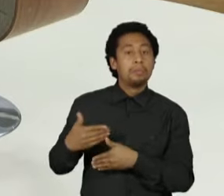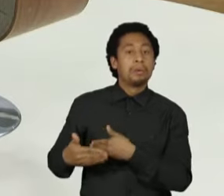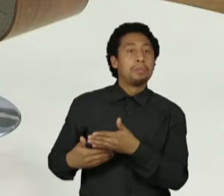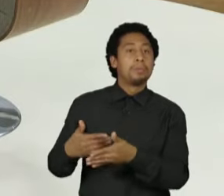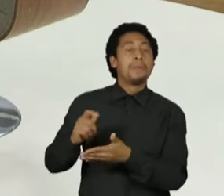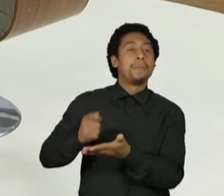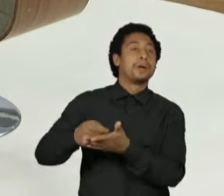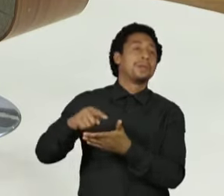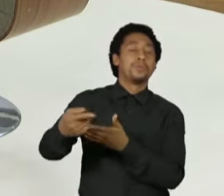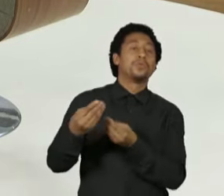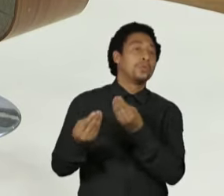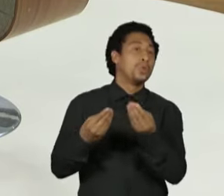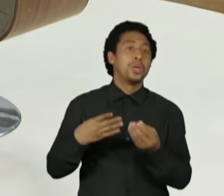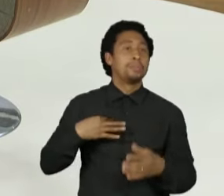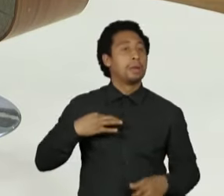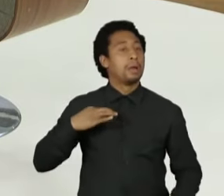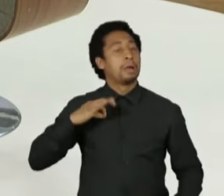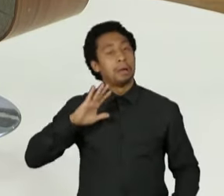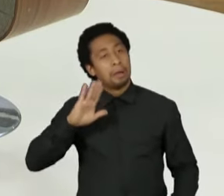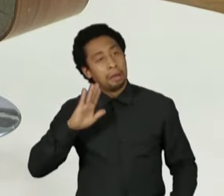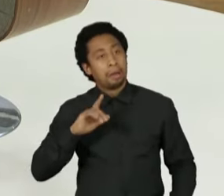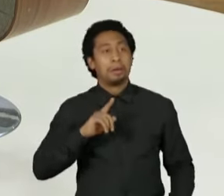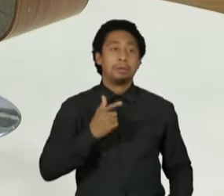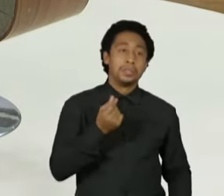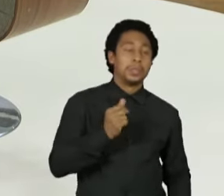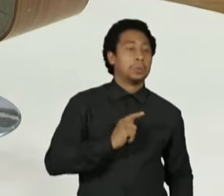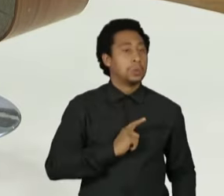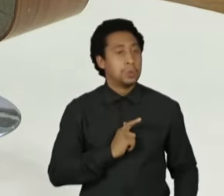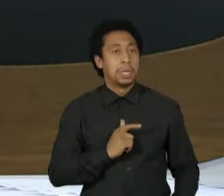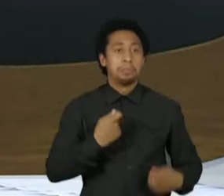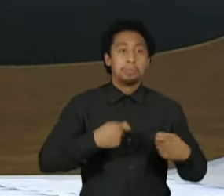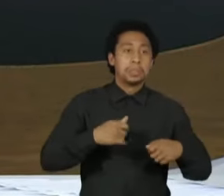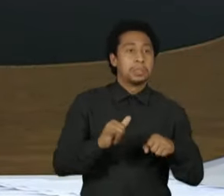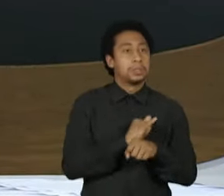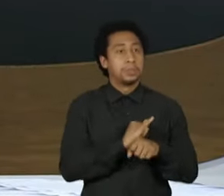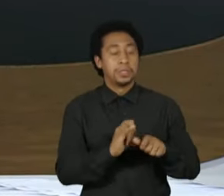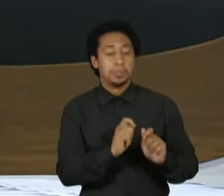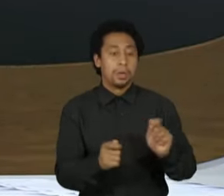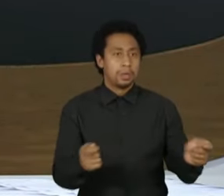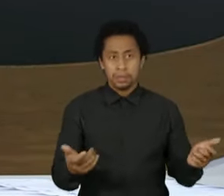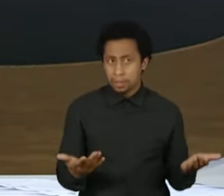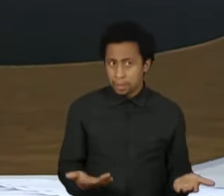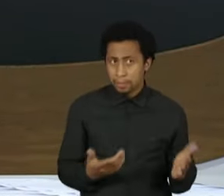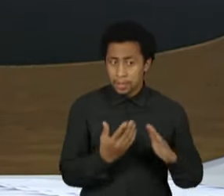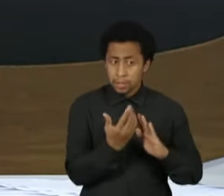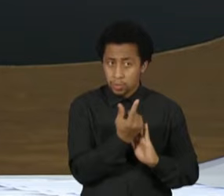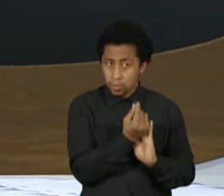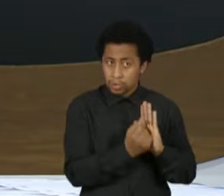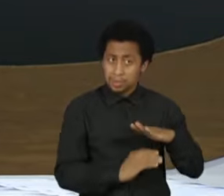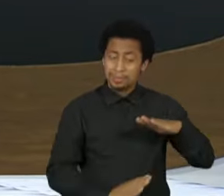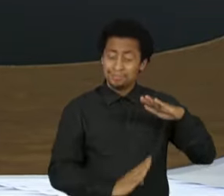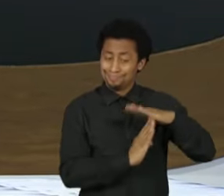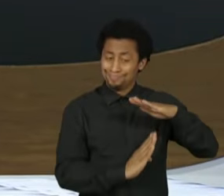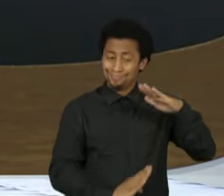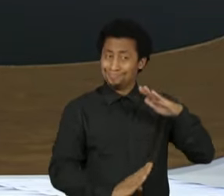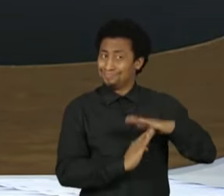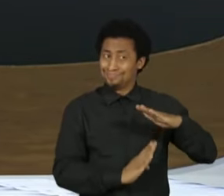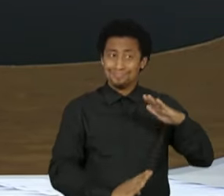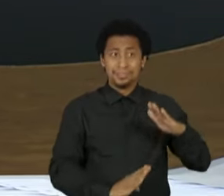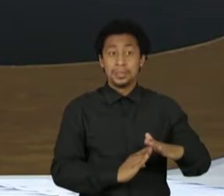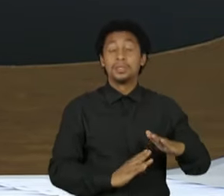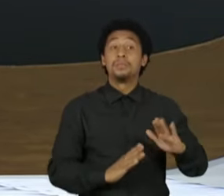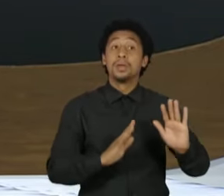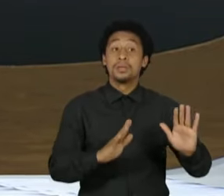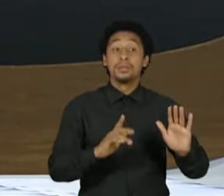todo candidato usa, que dinheiro tem, é preciso saber gastar. Porque o teto, como a senhora mesmo disse, já está esburacado e tem muita coisa ficando